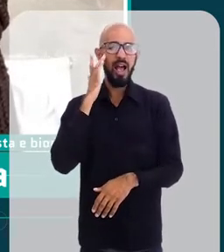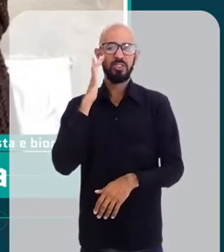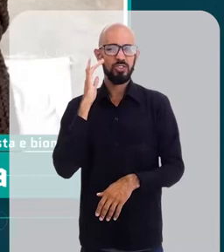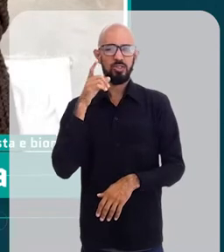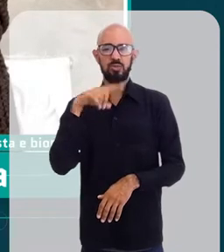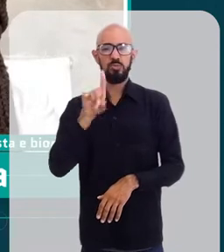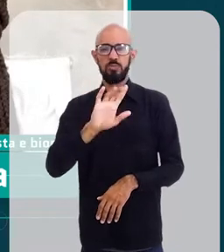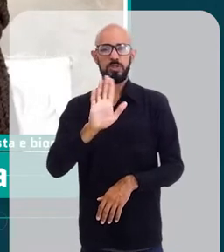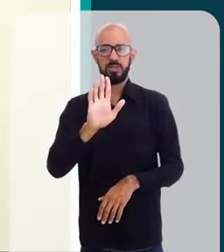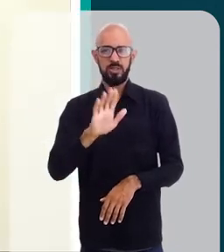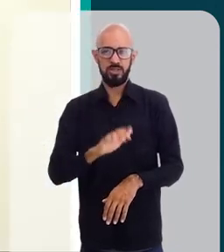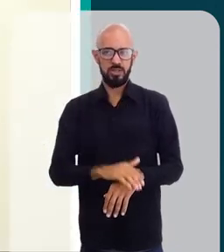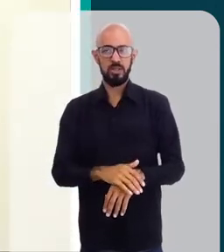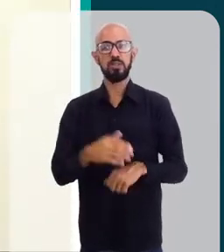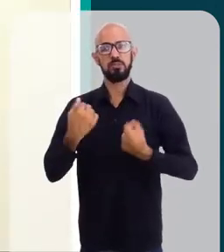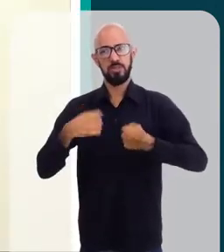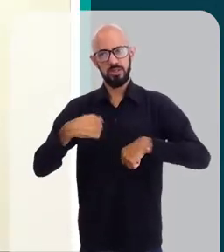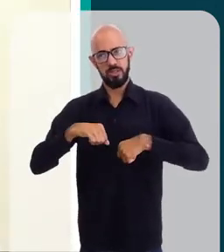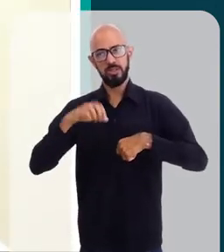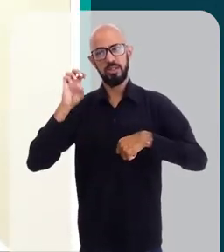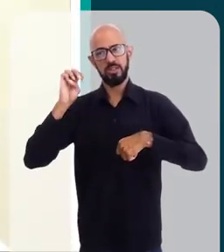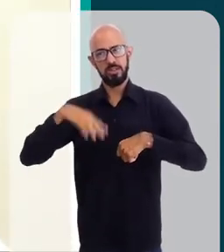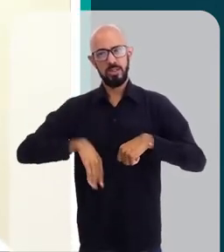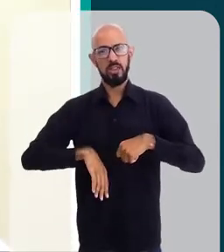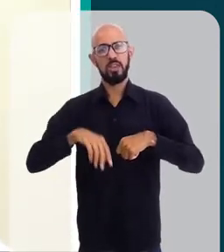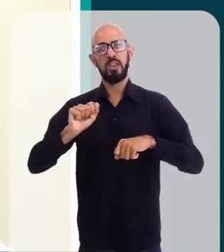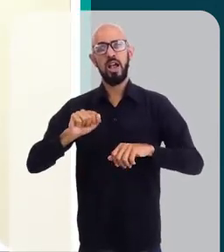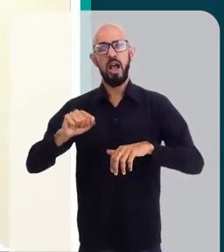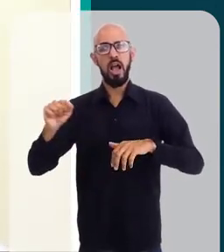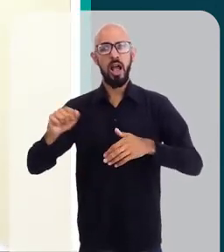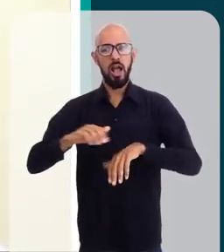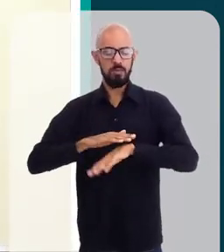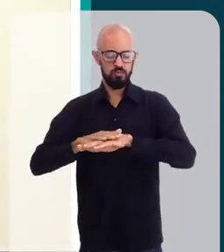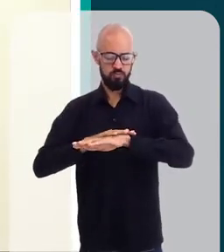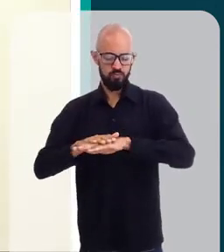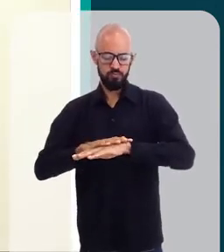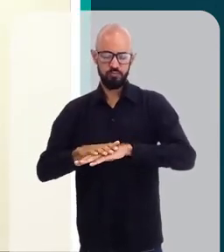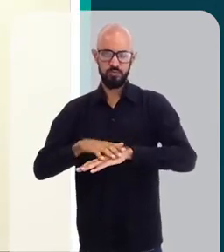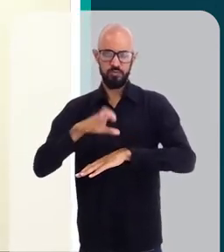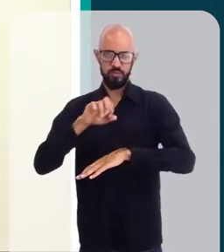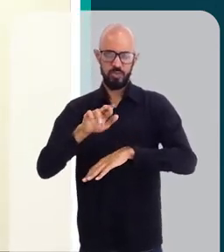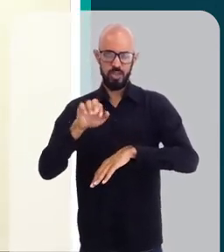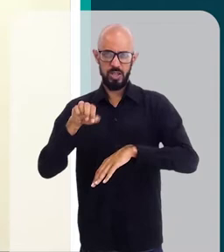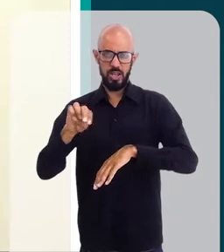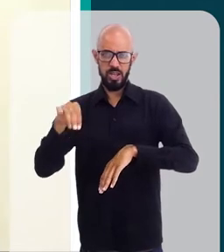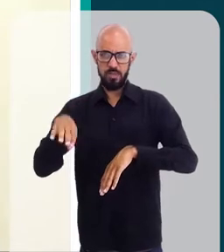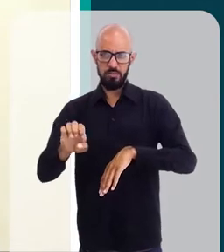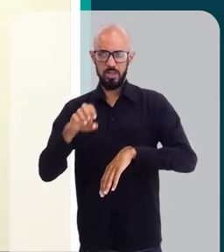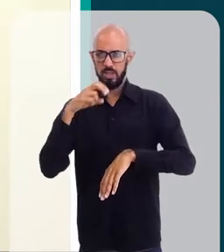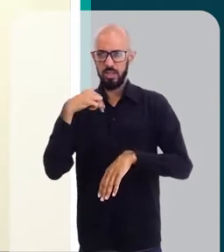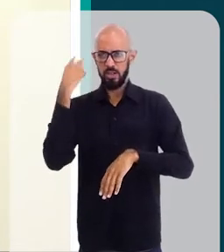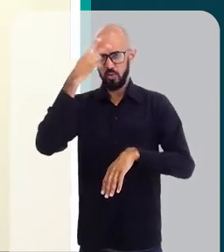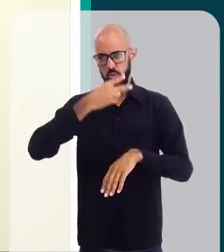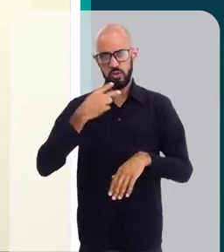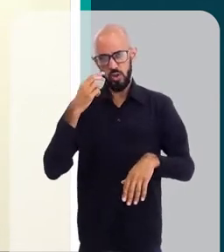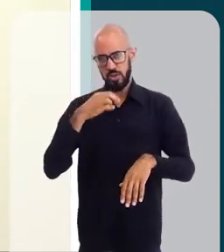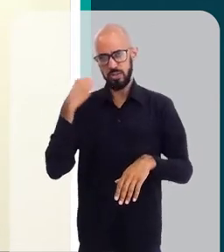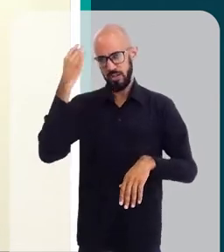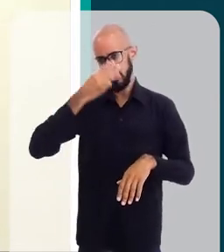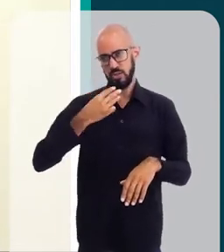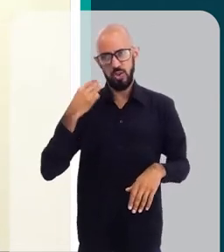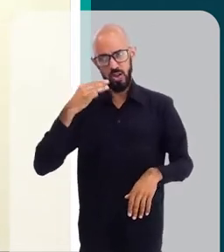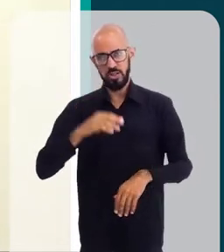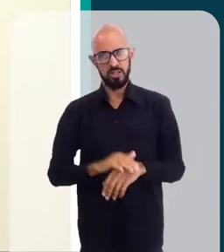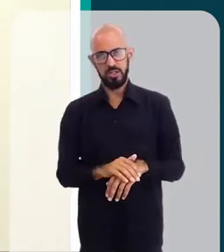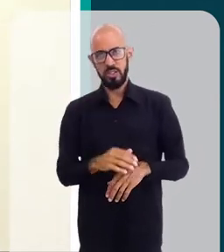necessário. Então, é necessário a reaplicação, sim. A recomendação é a cada duas, três horas.